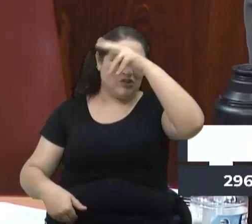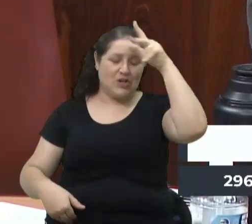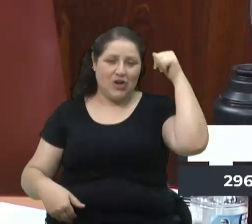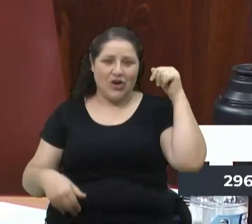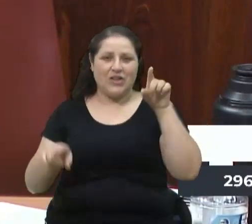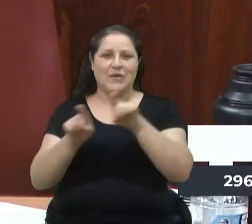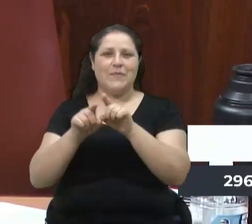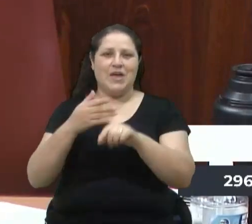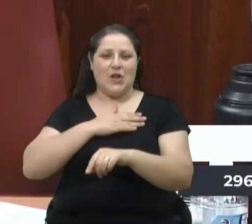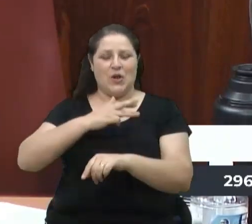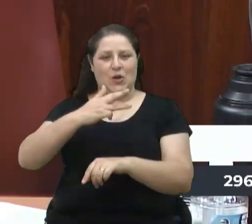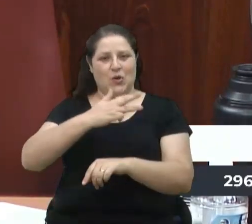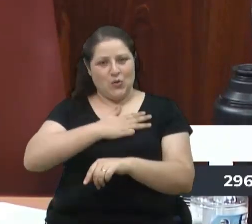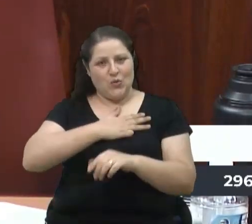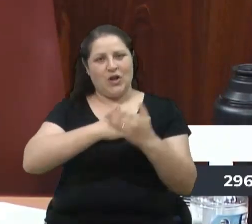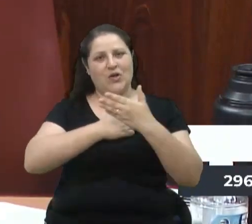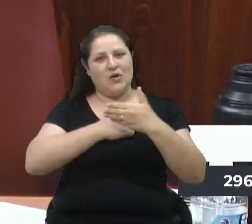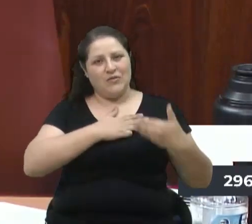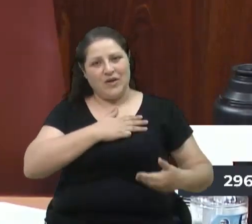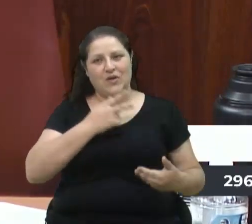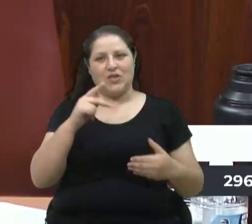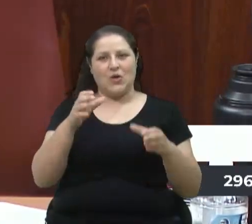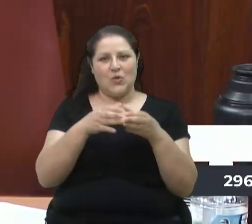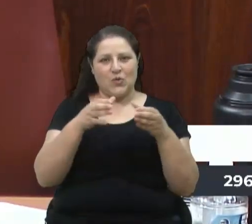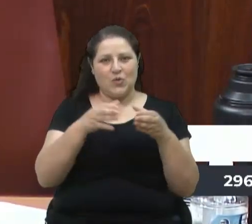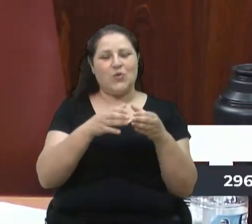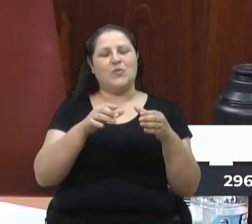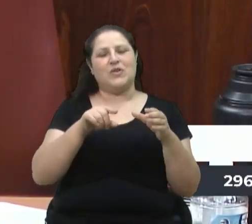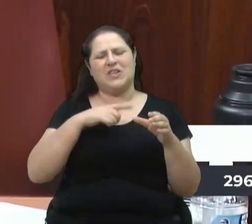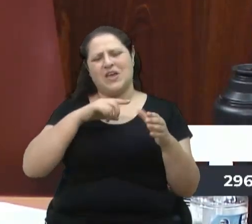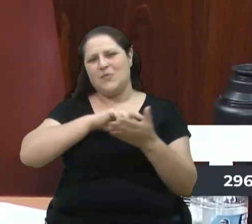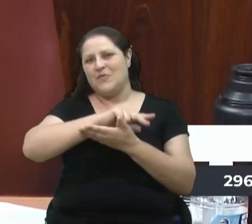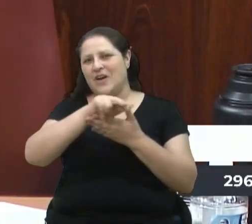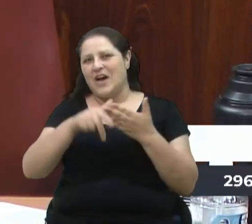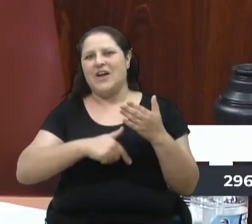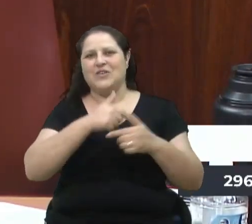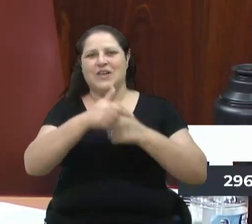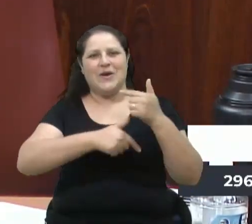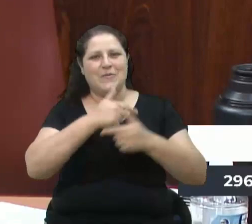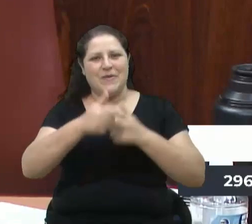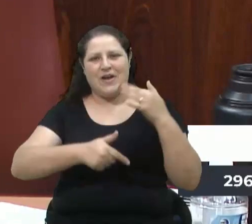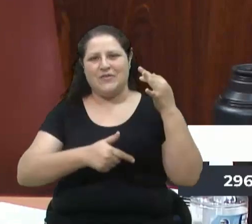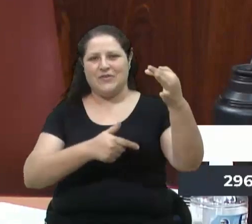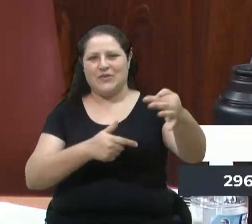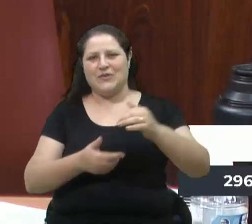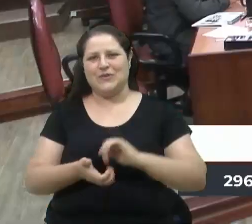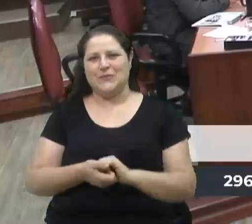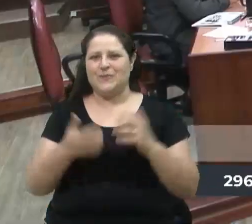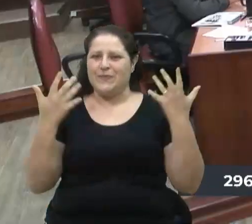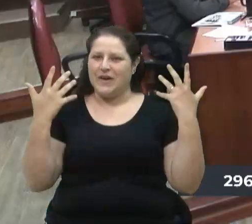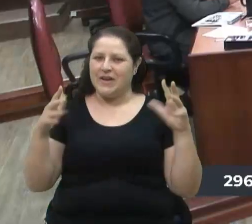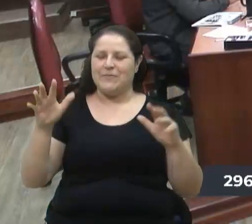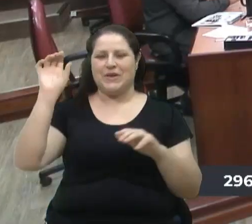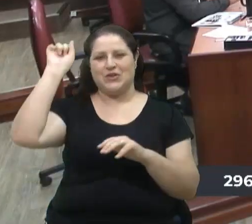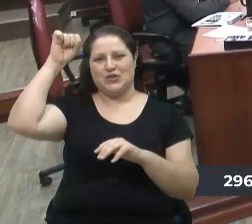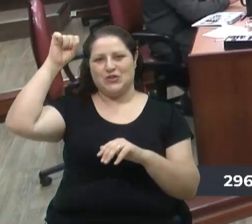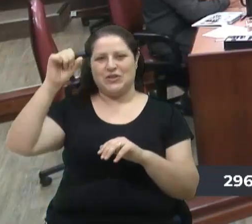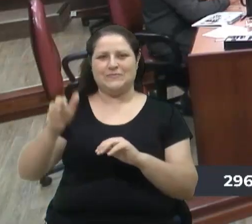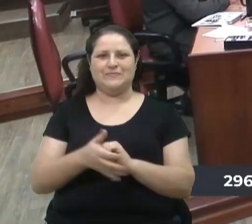Lula e à sua Frente Parlamentar, que além desse tem um montão de trabalho pela frente. Parabéns, vereador Chico. Obrigado, Lucas.